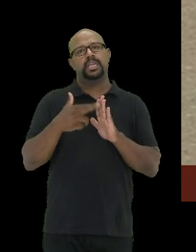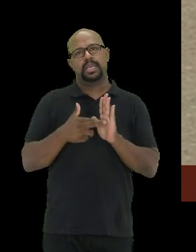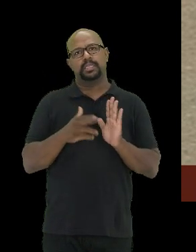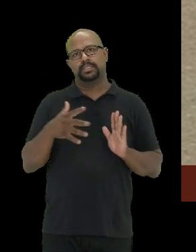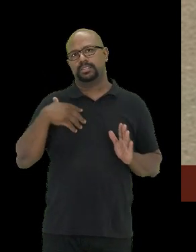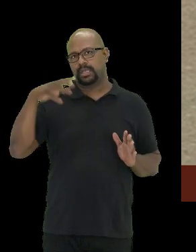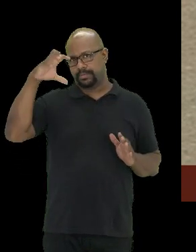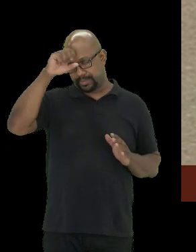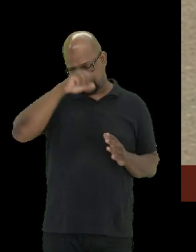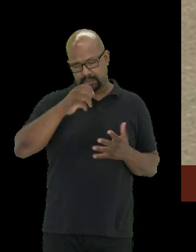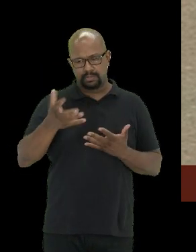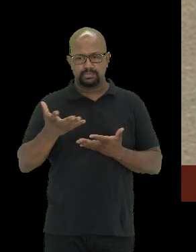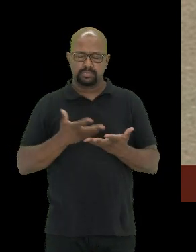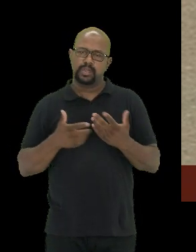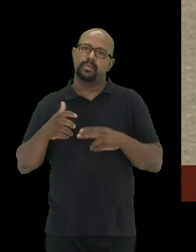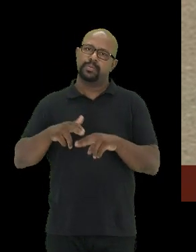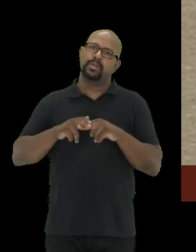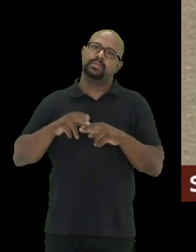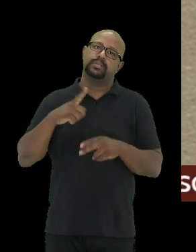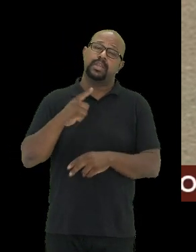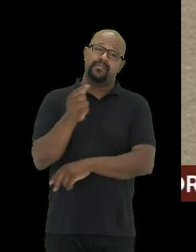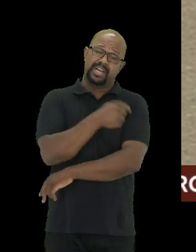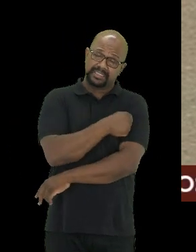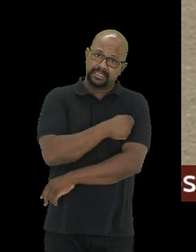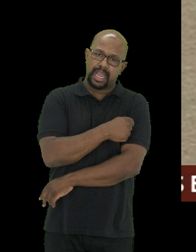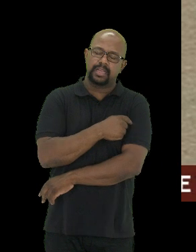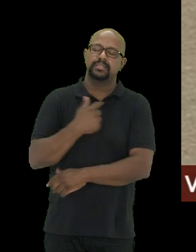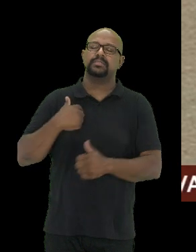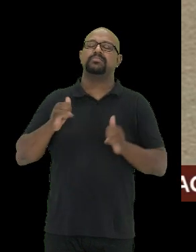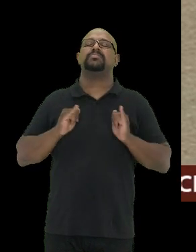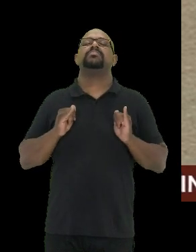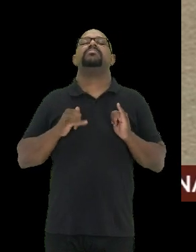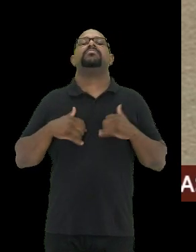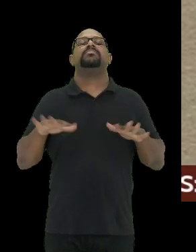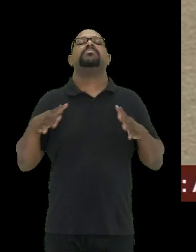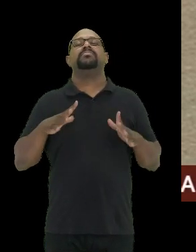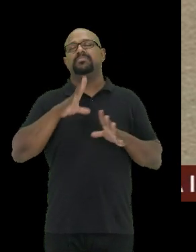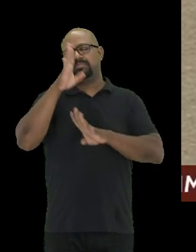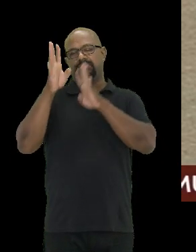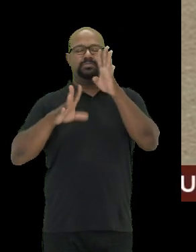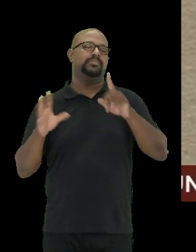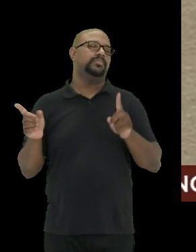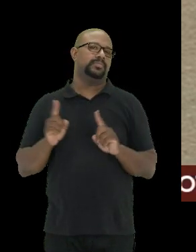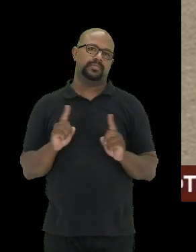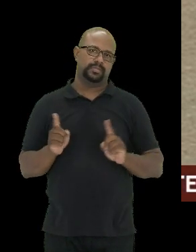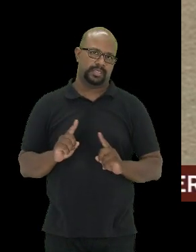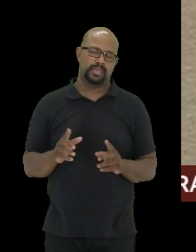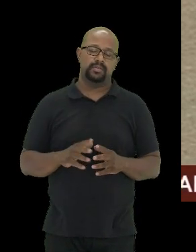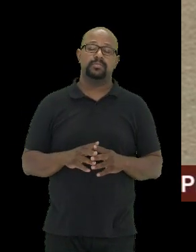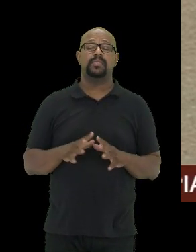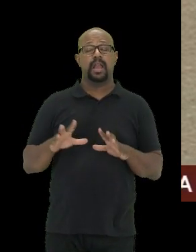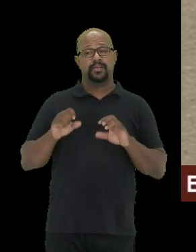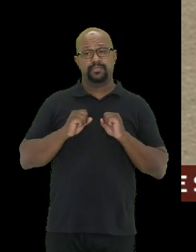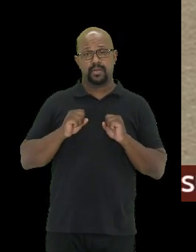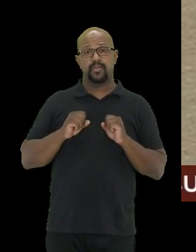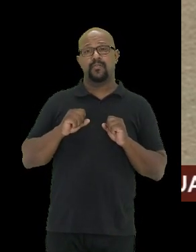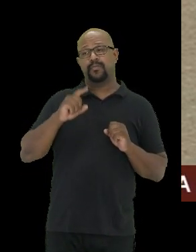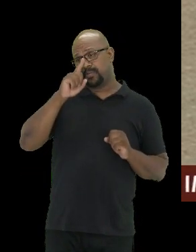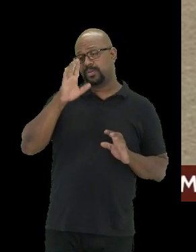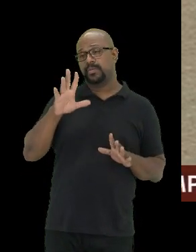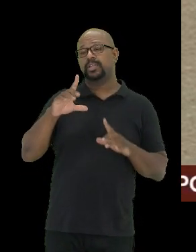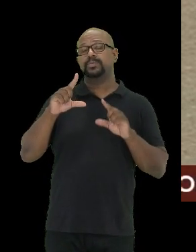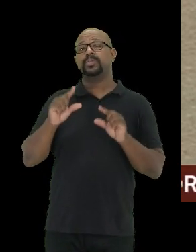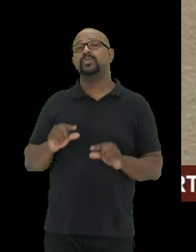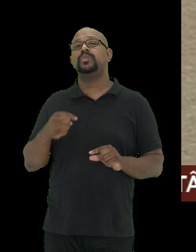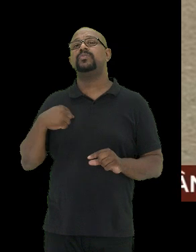aprendeu a conviver, o fato de você estar vacinado não impede que você adquira o vírus, mas diminui a chance de